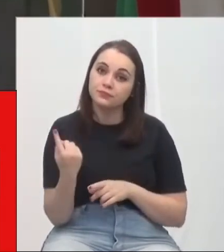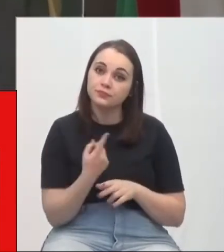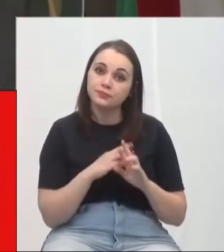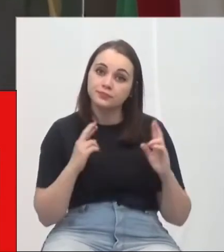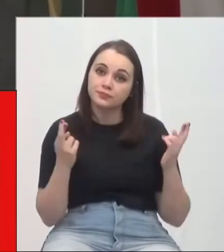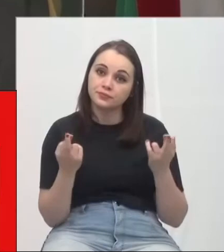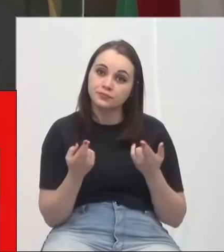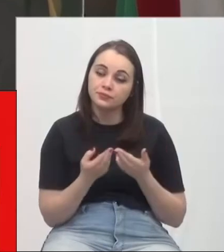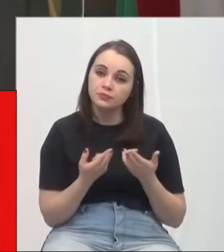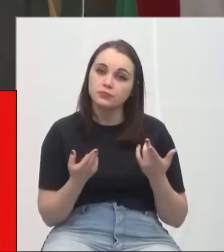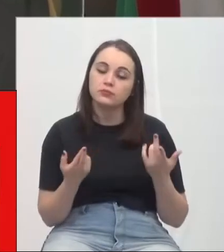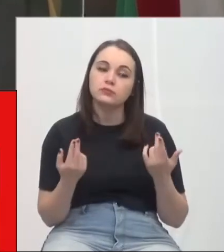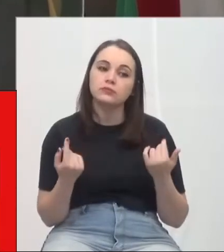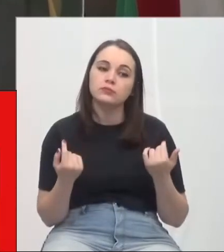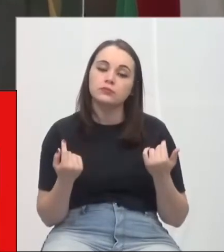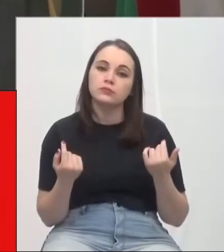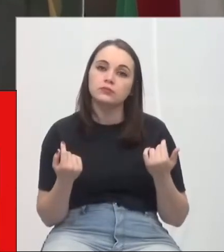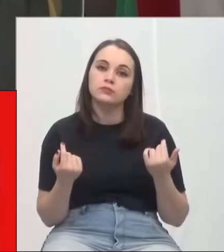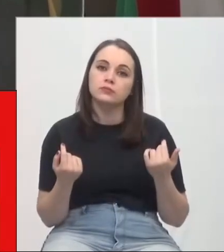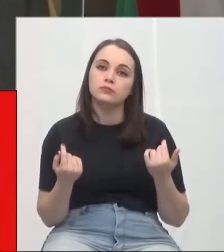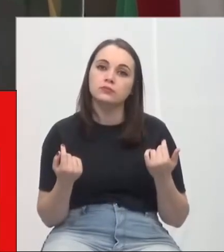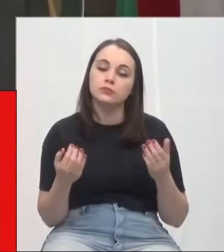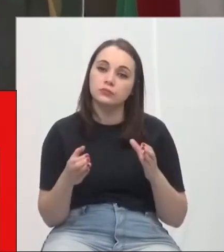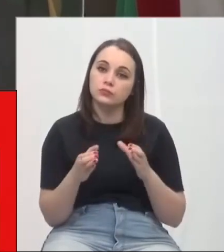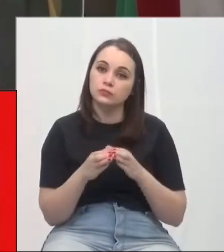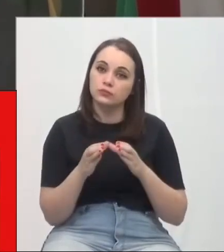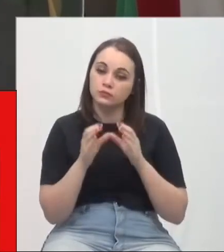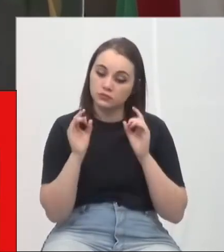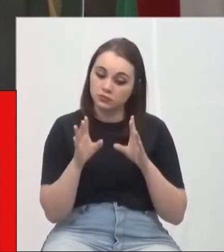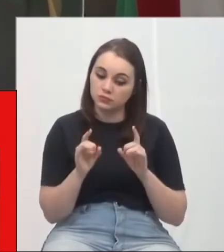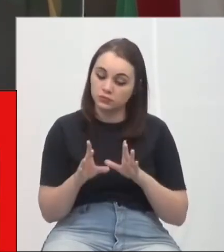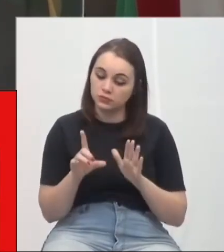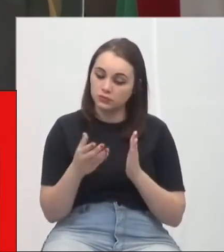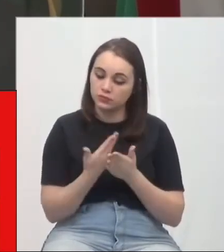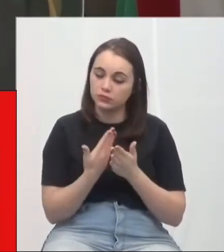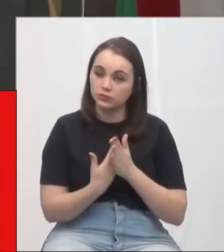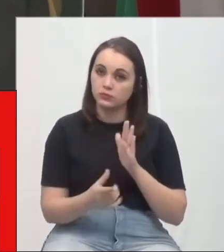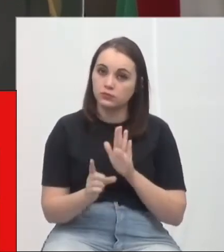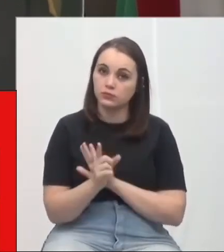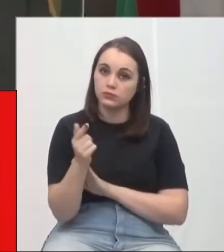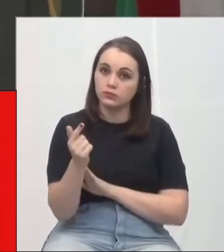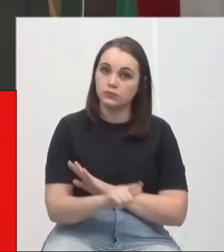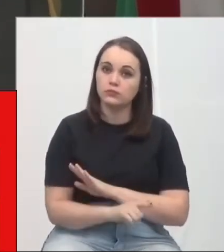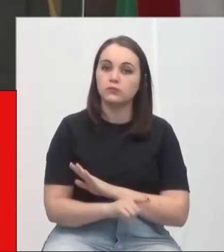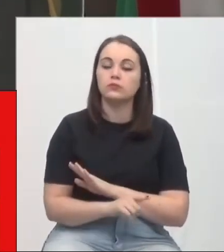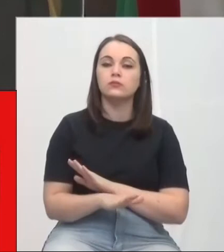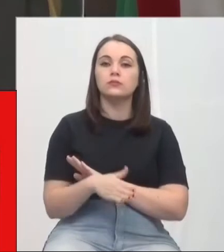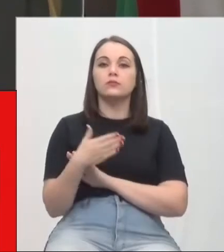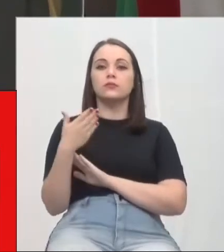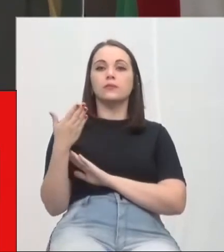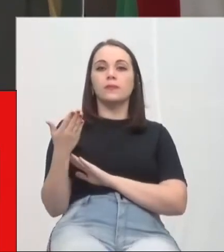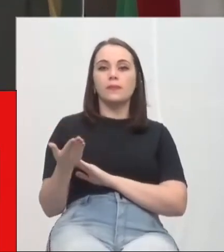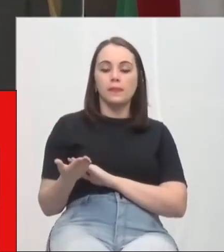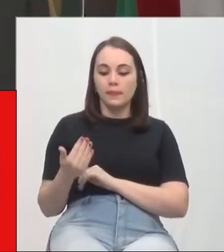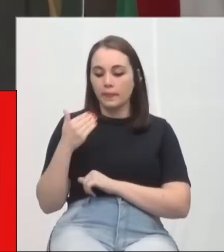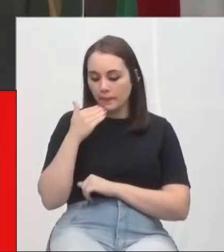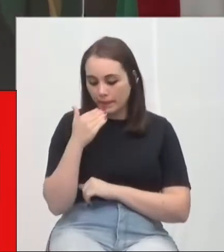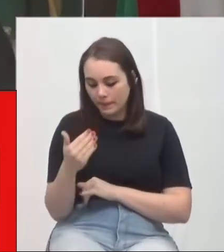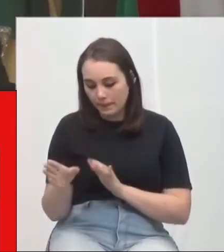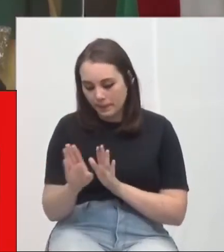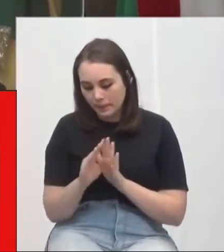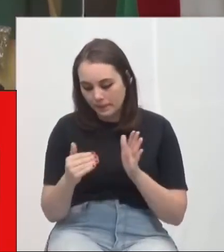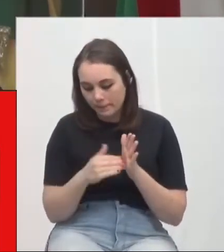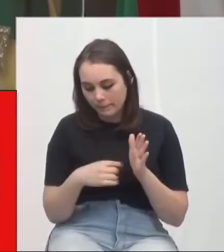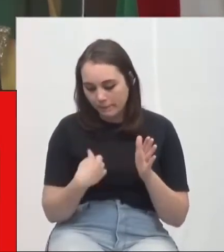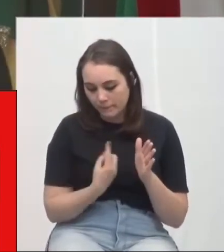reunião que fizemos com eles na nossa Comissão Especial Temporária de Revisão Legislativa. Então, foi uma demanda que veio até nós.